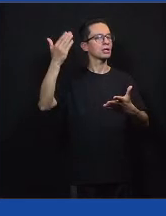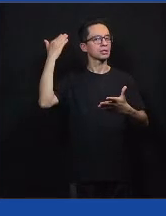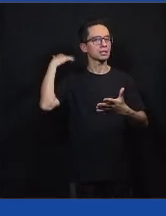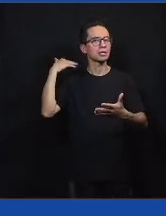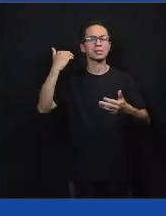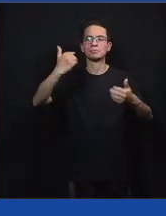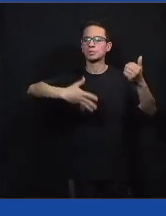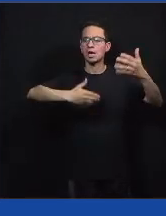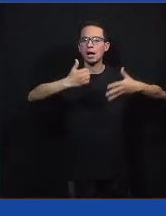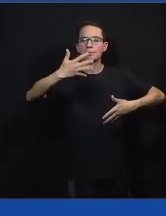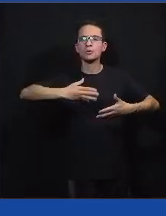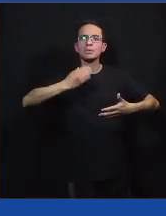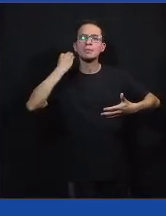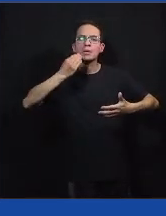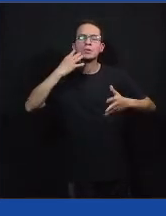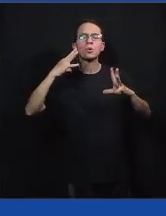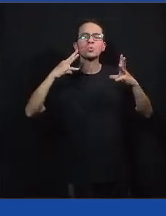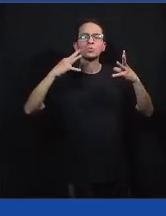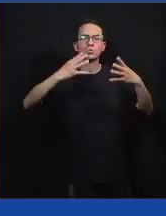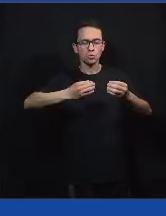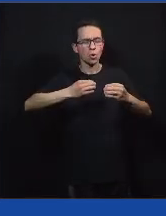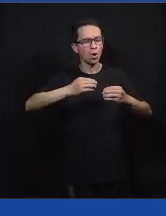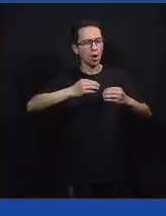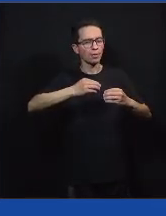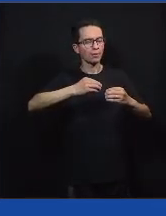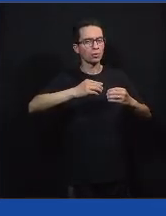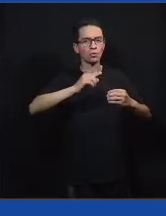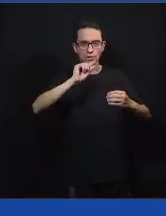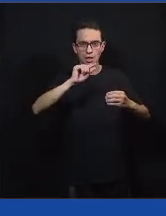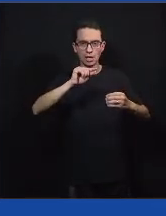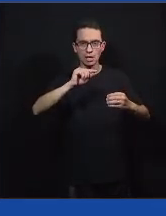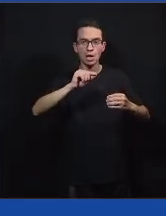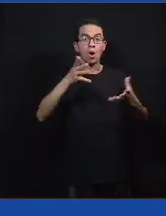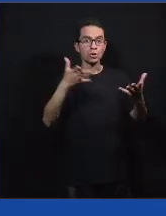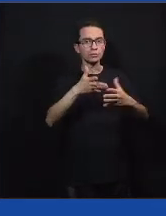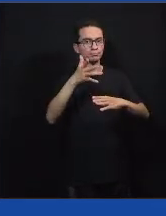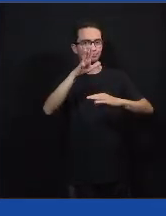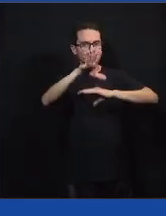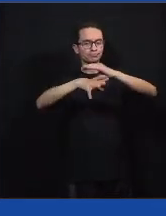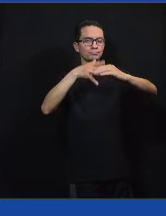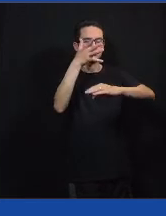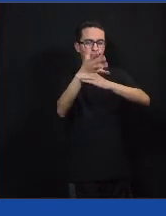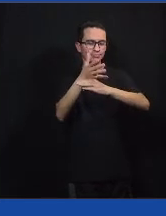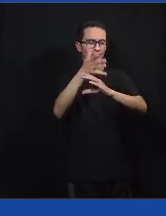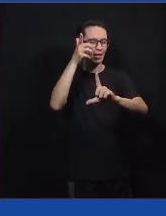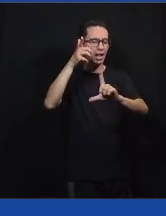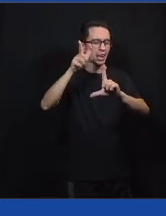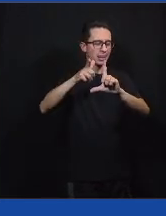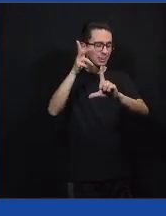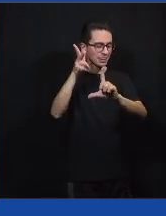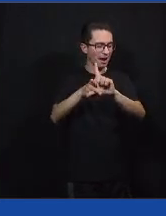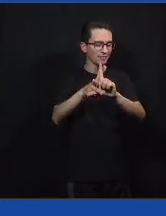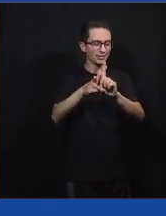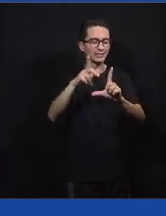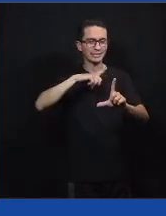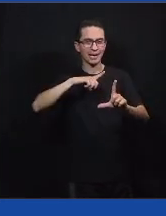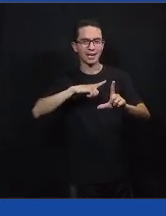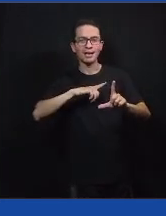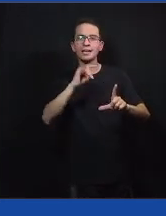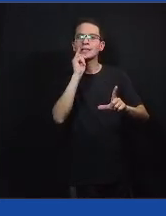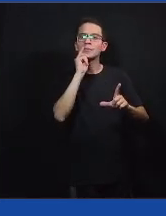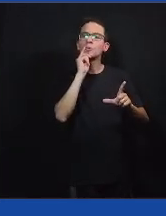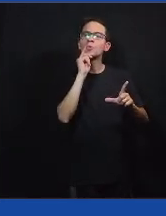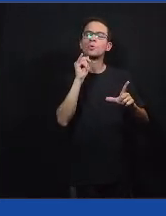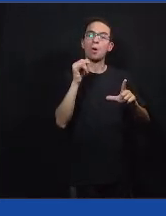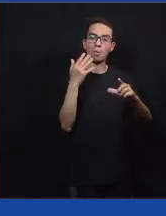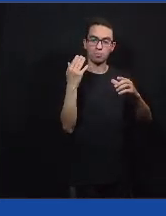e a gente está experimentando isso um pouquinho dentro dessa live aqui em uma hora. A gente tem um processo de inteligência coletiva, onde a gente se